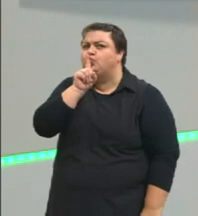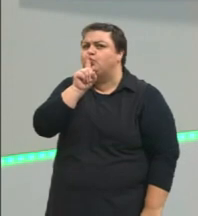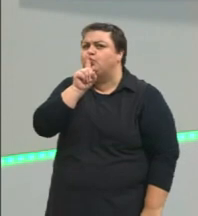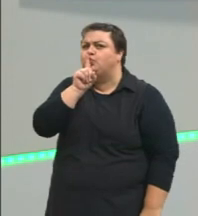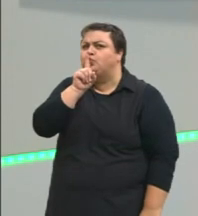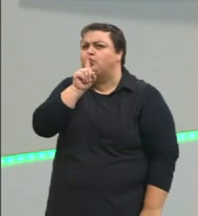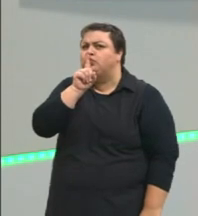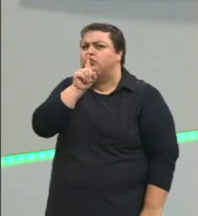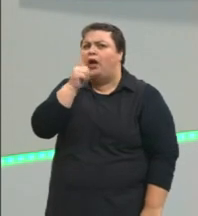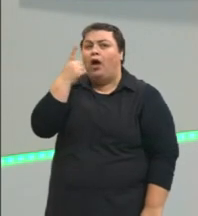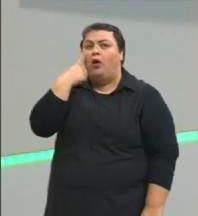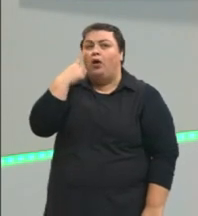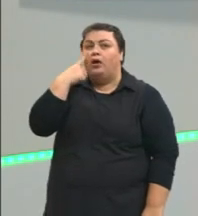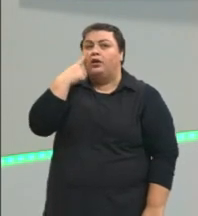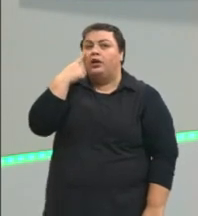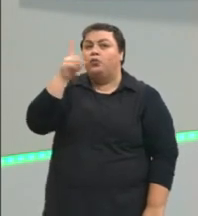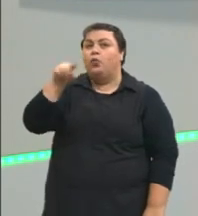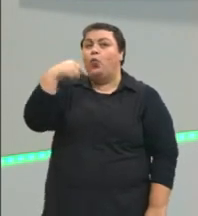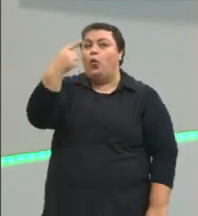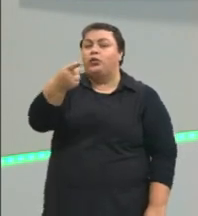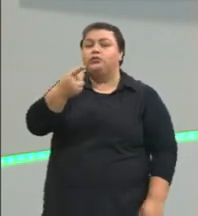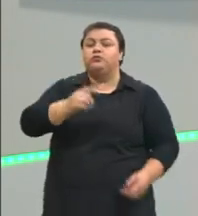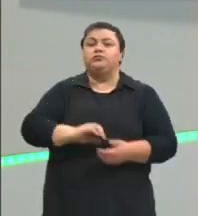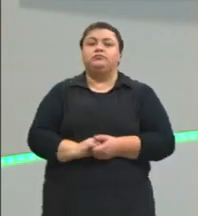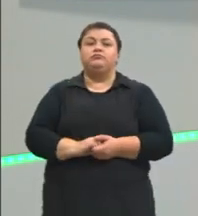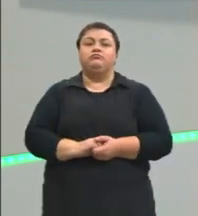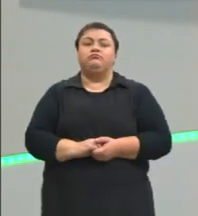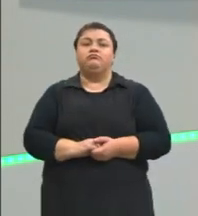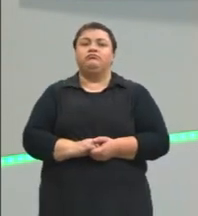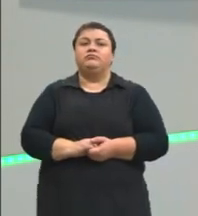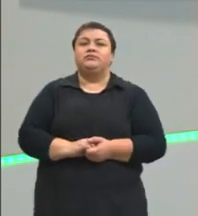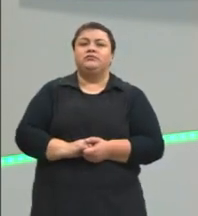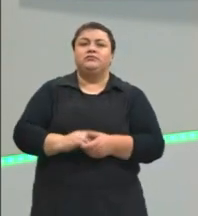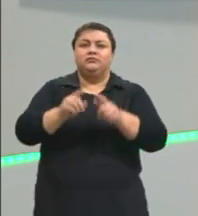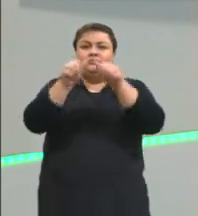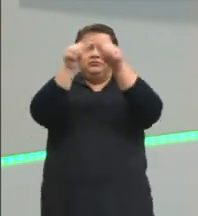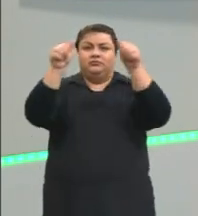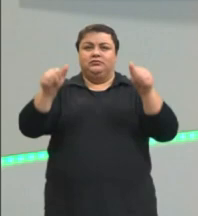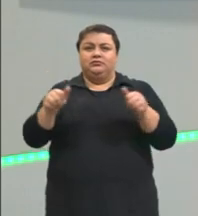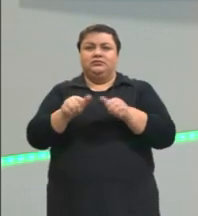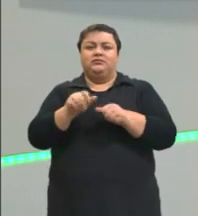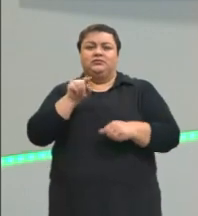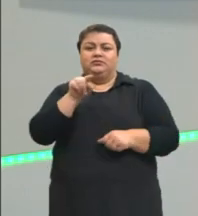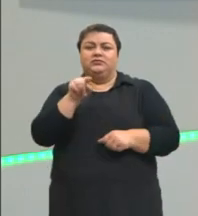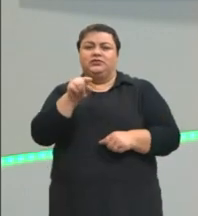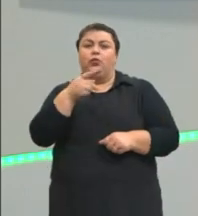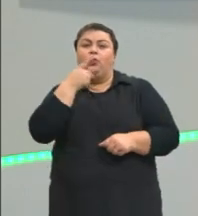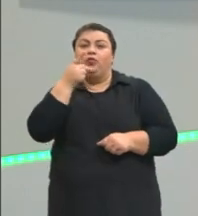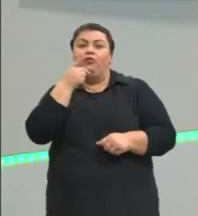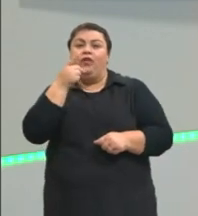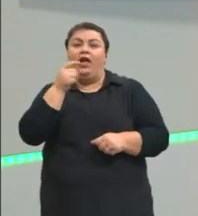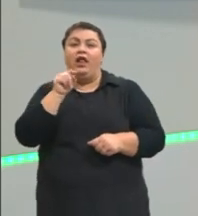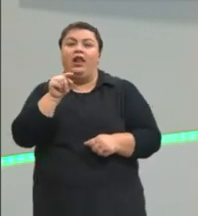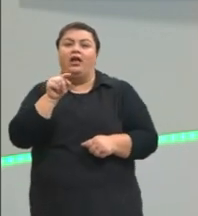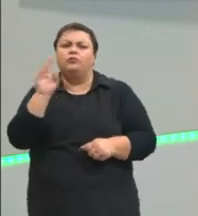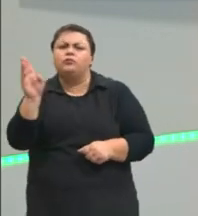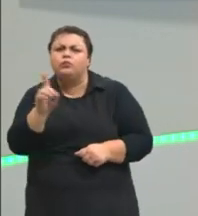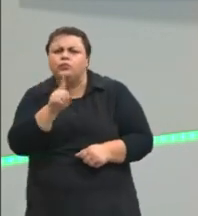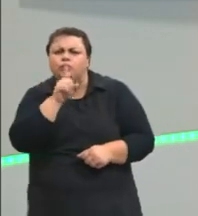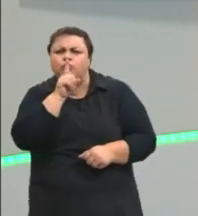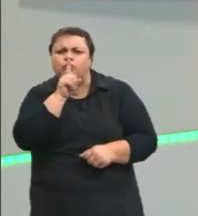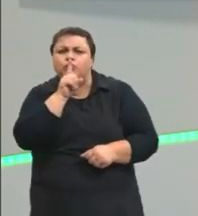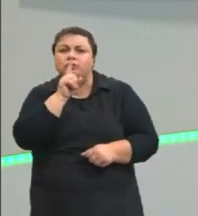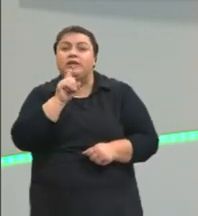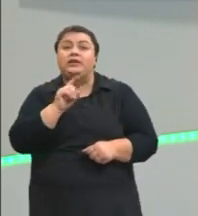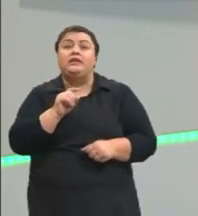Agora, olha no slide seguinte. Essa imagem aqui. Quando ele diz, silêncio,